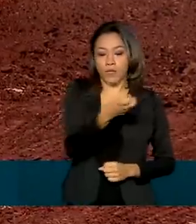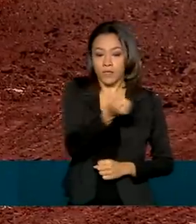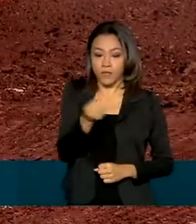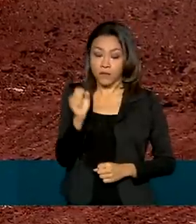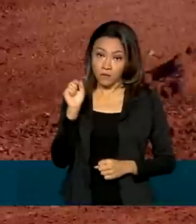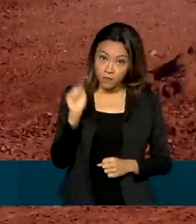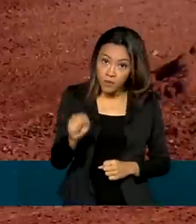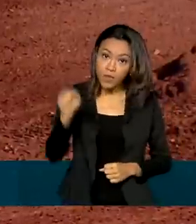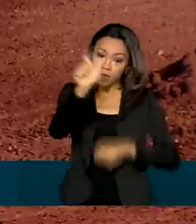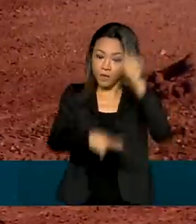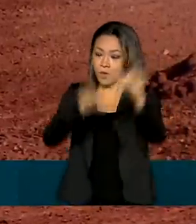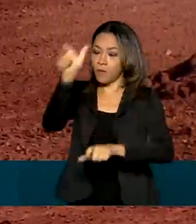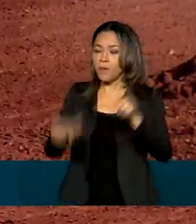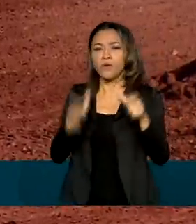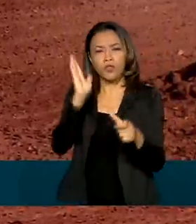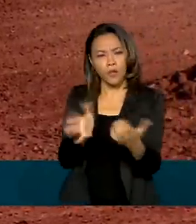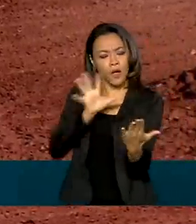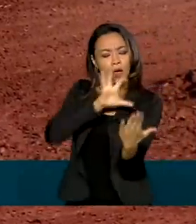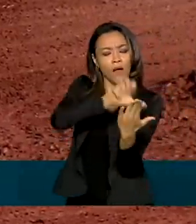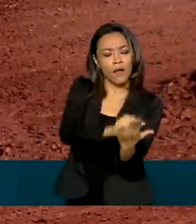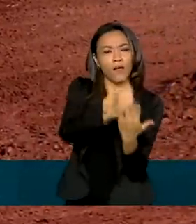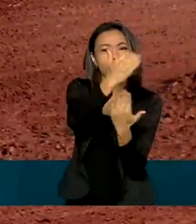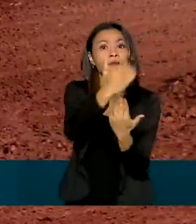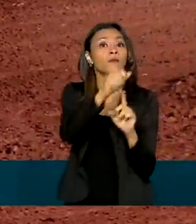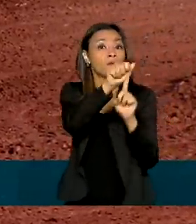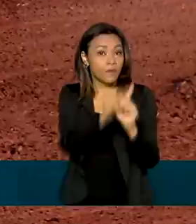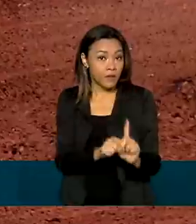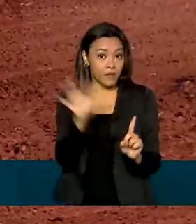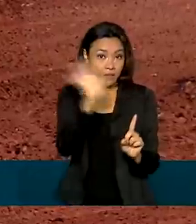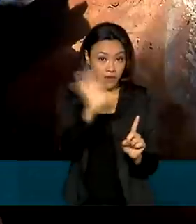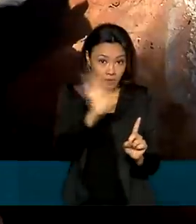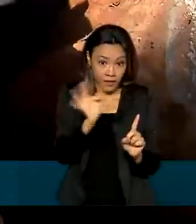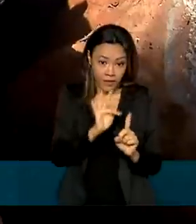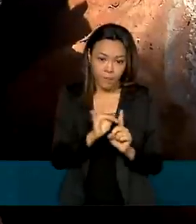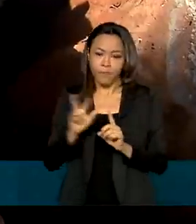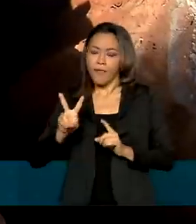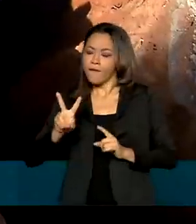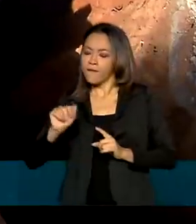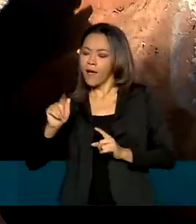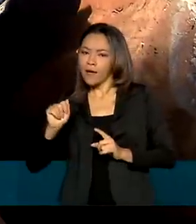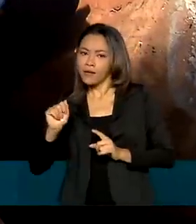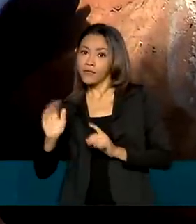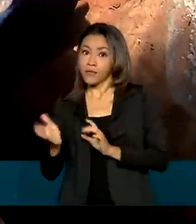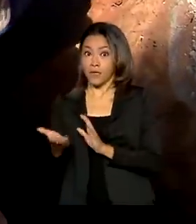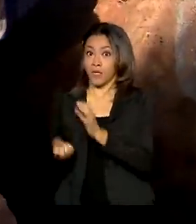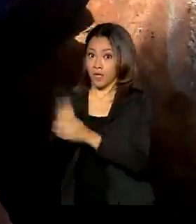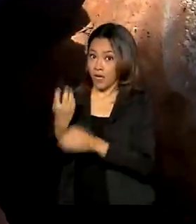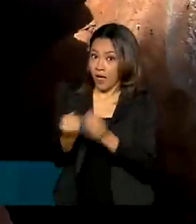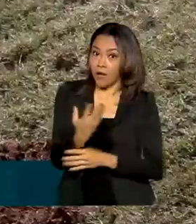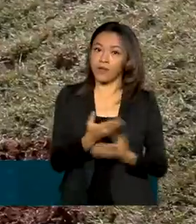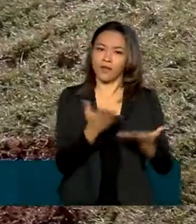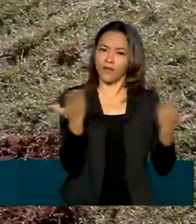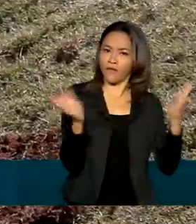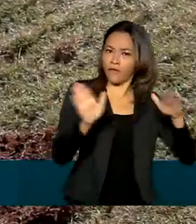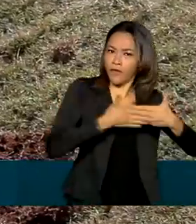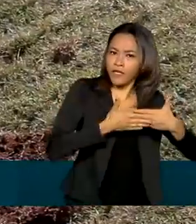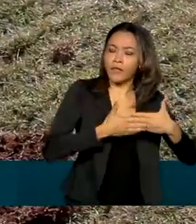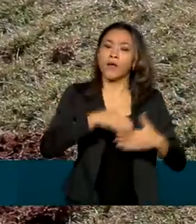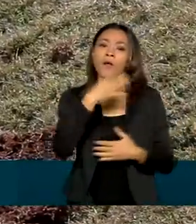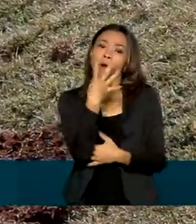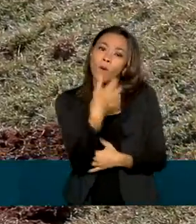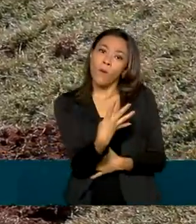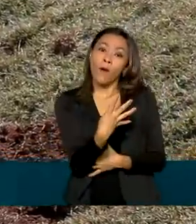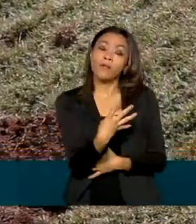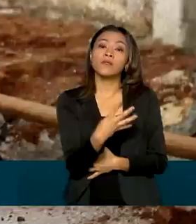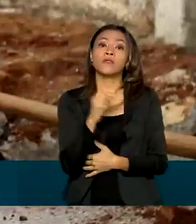brasileiros foram registrados em fevereiro. O saldo entre vagas criadas e fechadas ficou em 401 mil